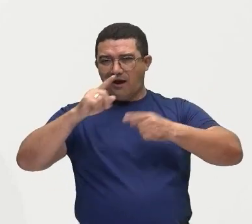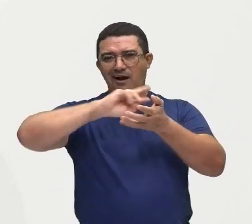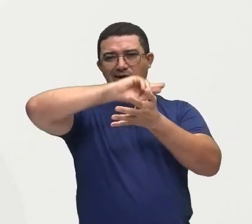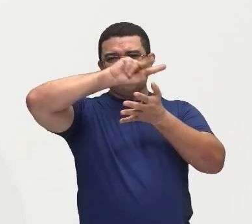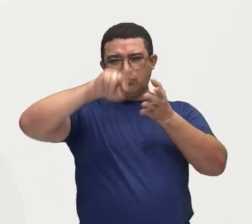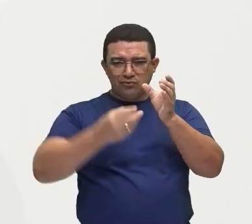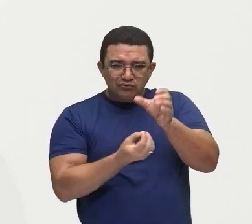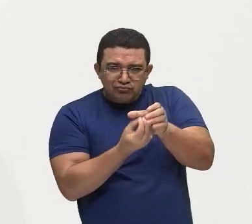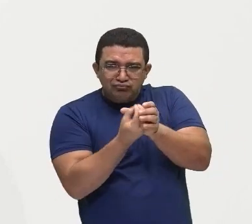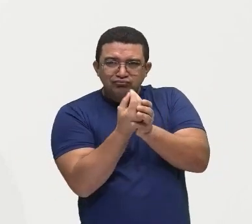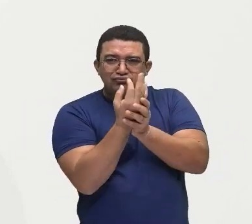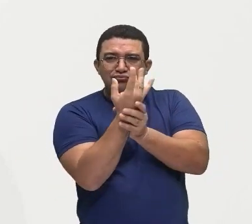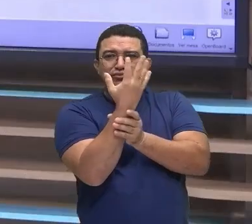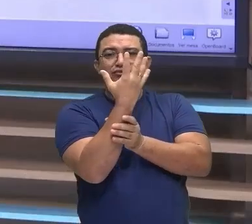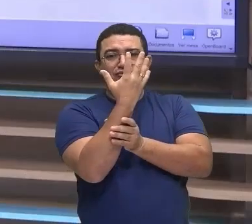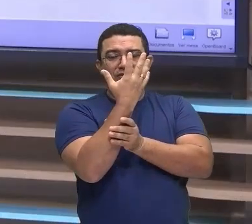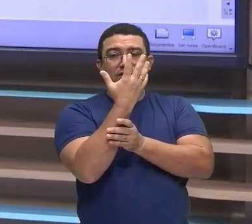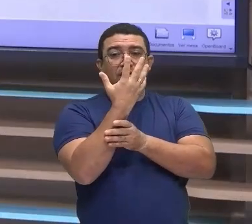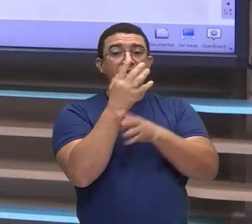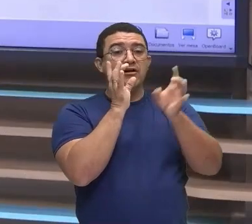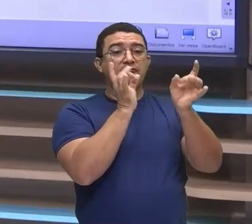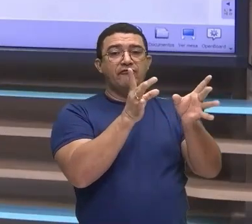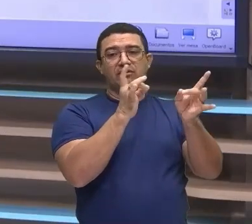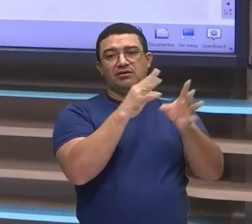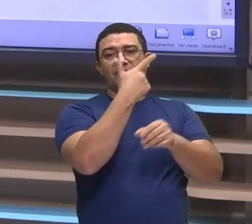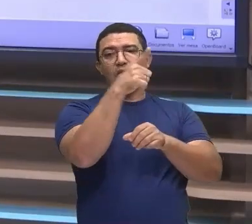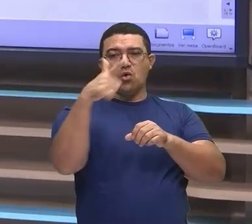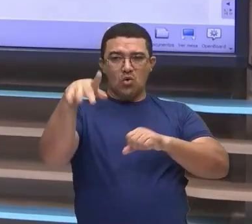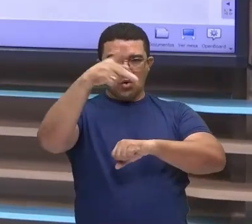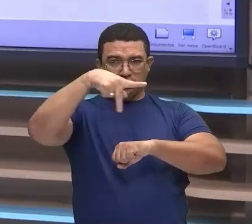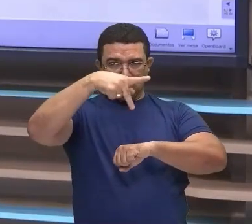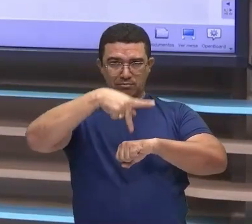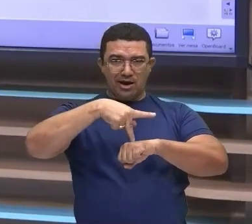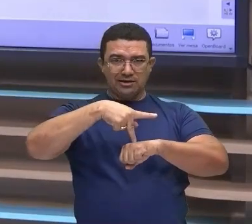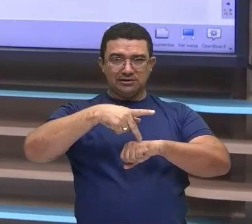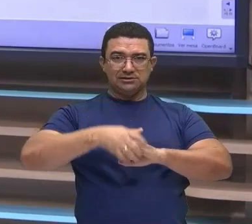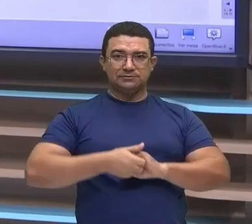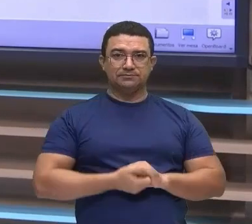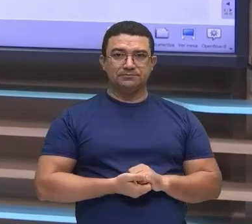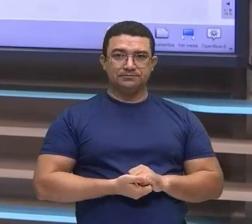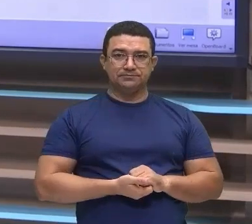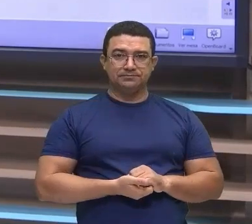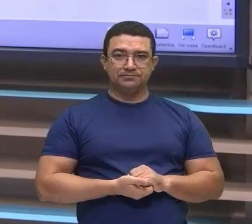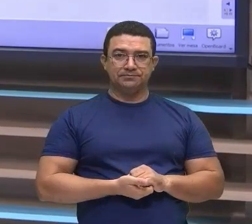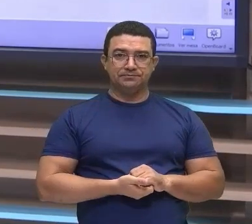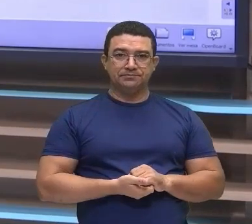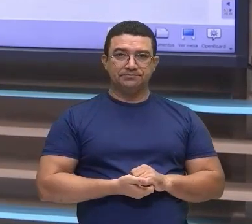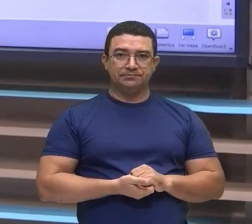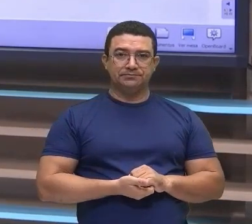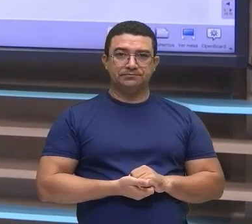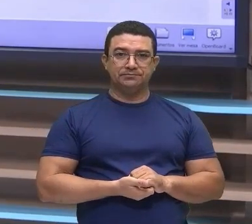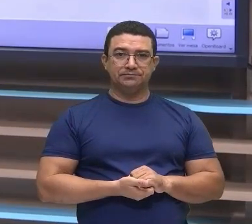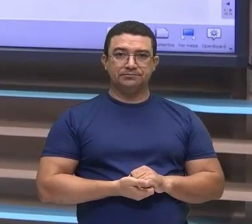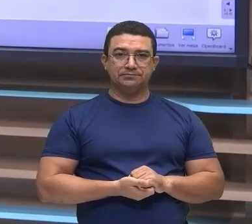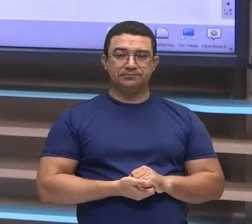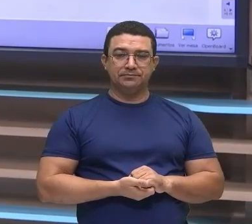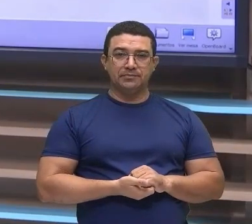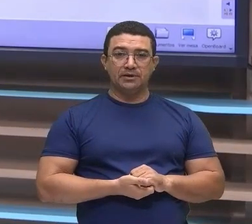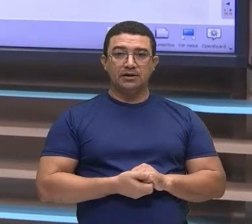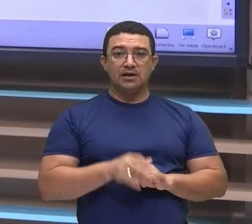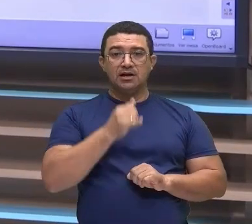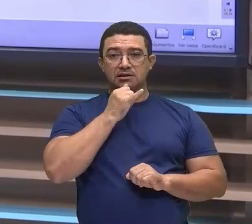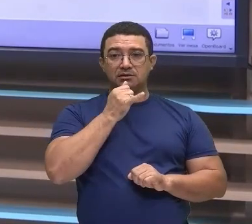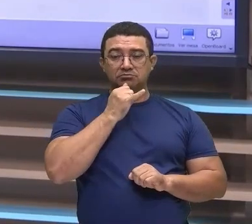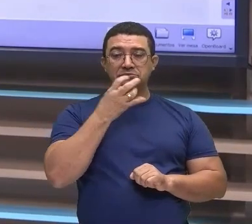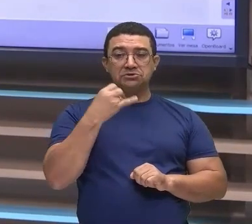o importar, né? Quando você compra ali de um outro país, você está importando um produto. Quando você está